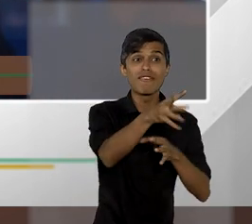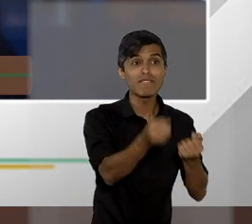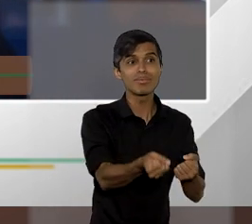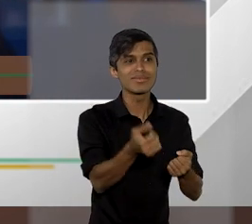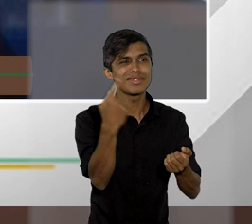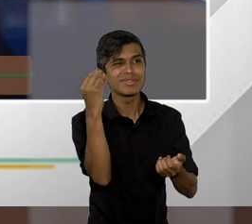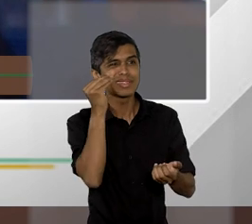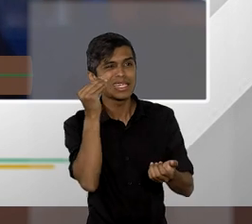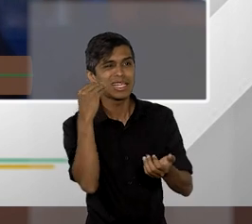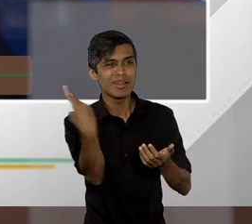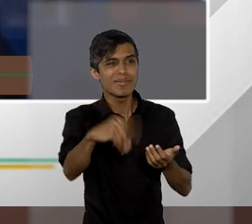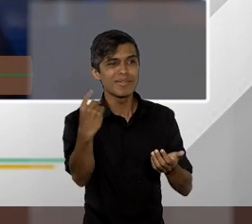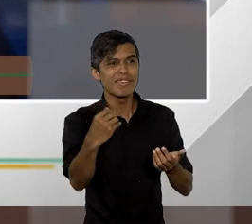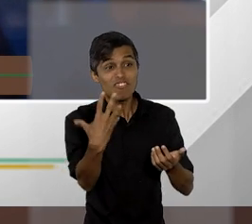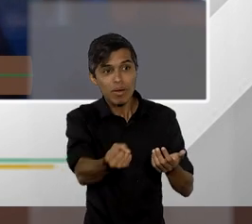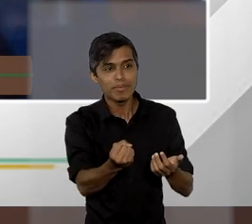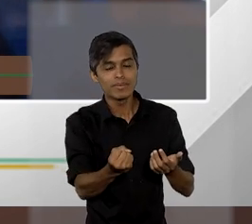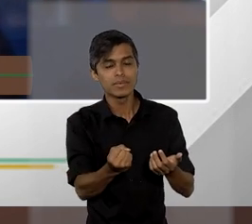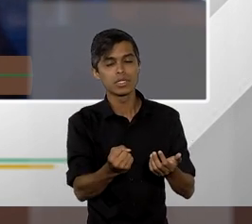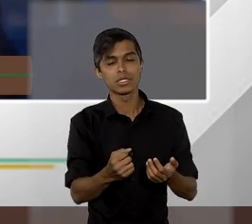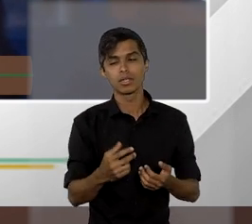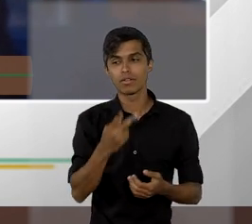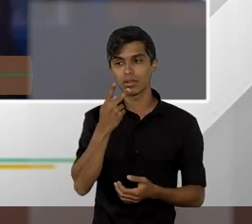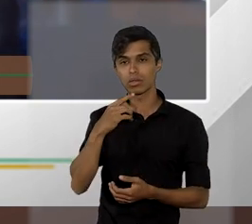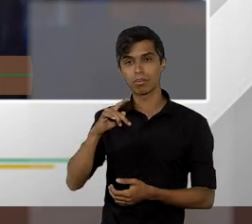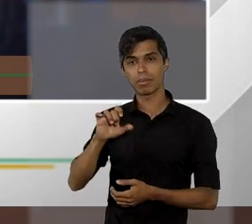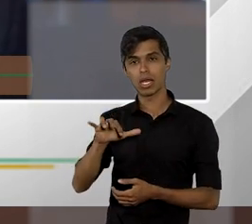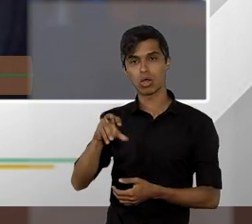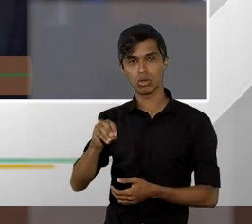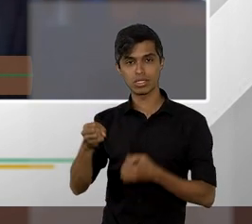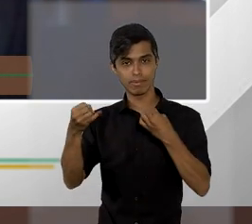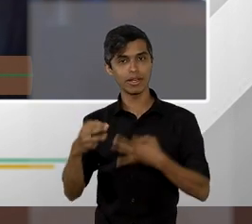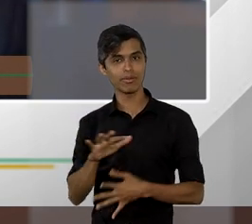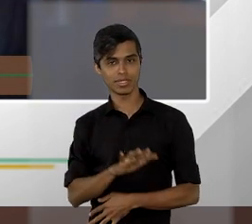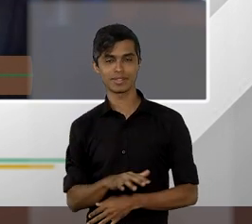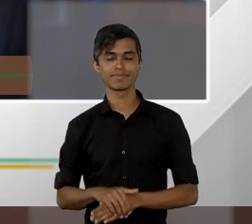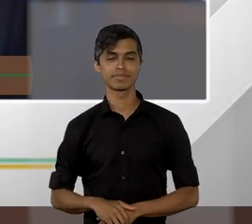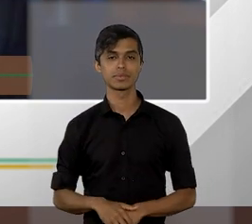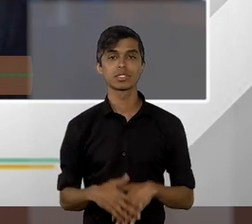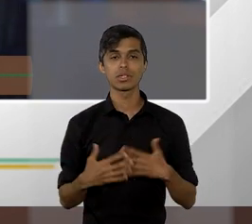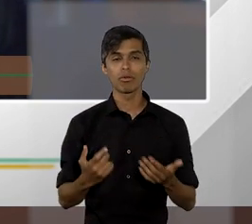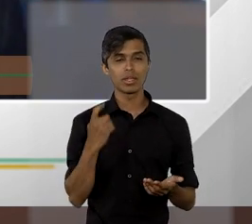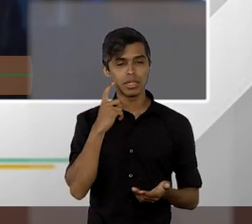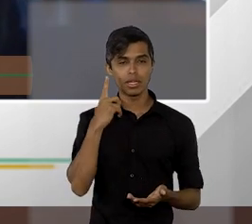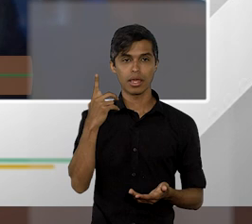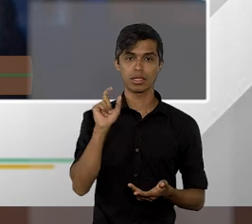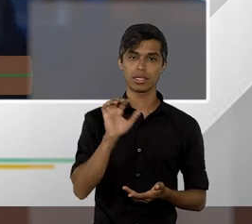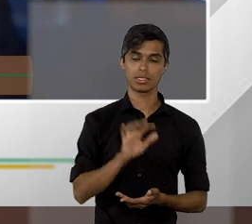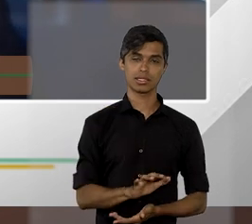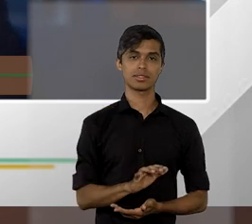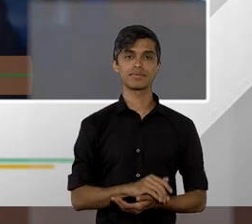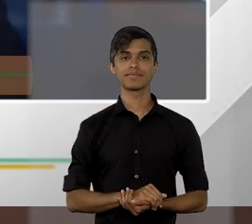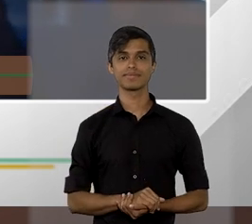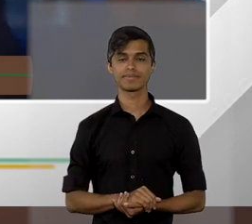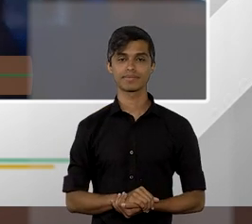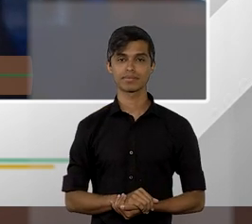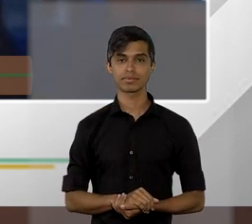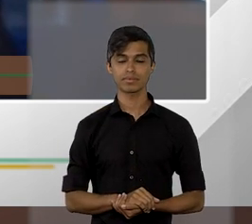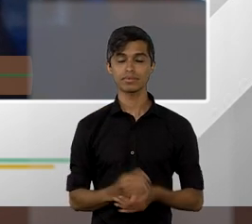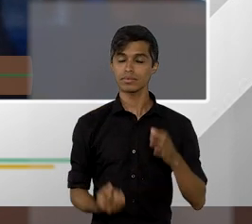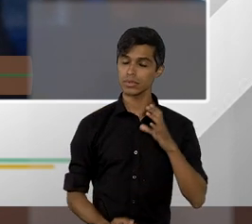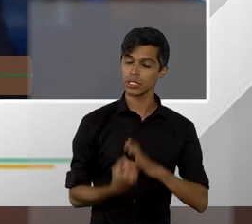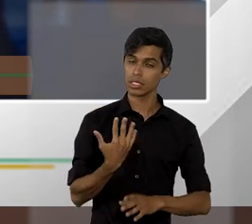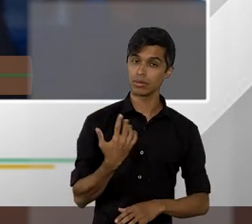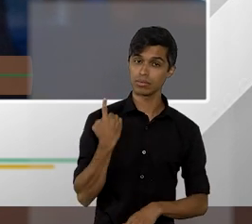me refiro mais uma vez à fala do professor Paulo. Então a ideia é basicamente essa, ao se